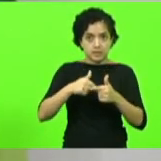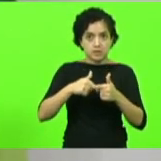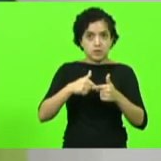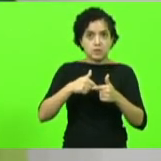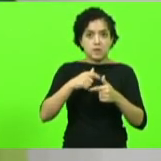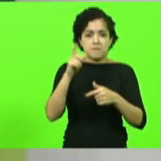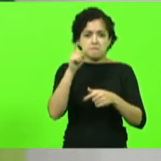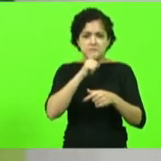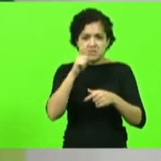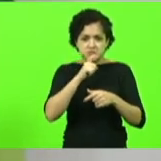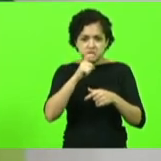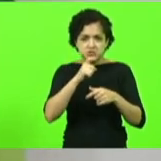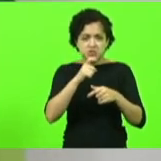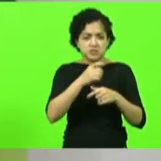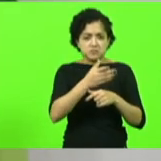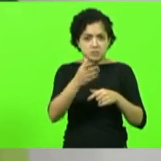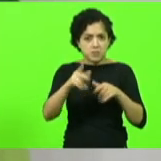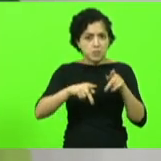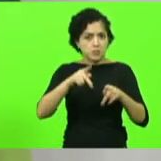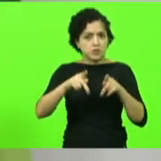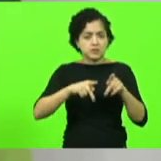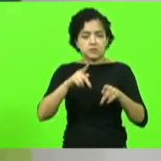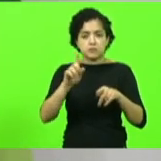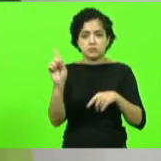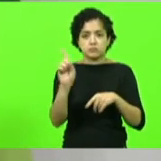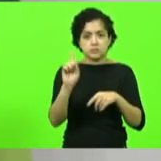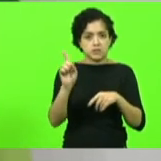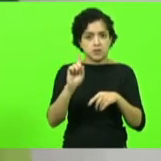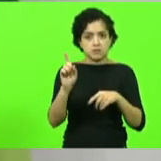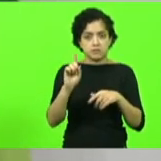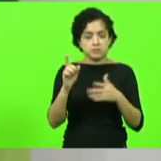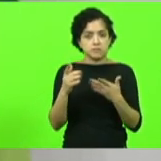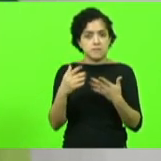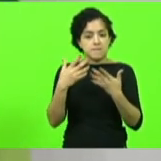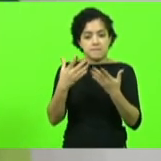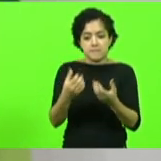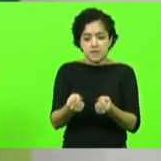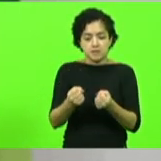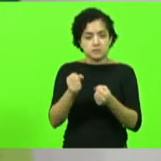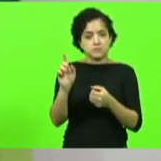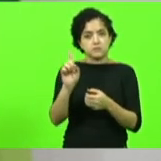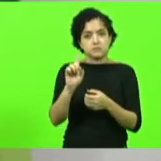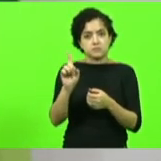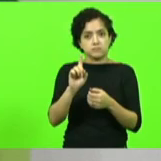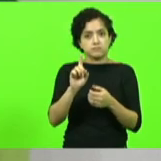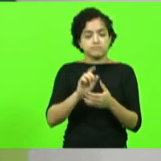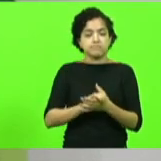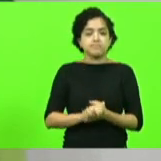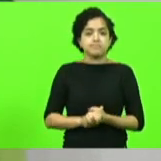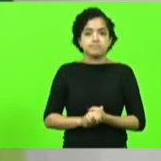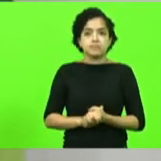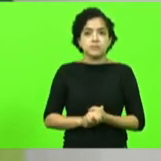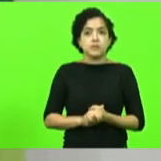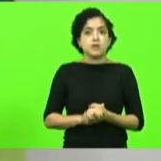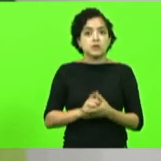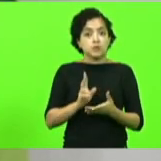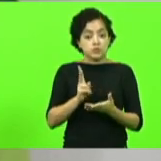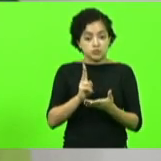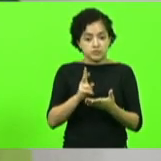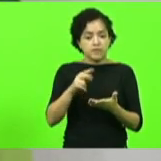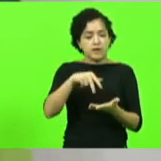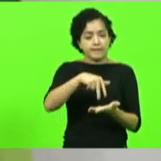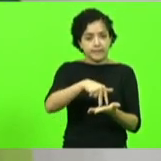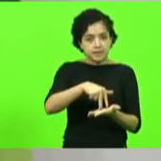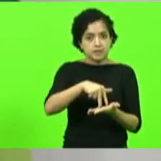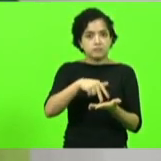para os catarinenses ninguém vai enganar os catarinenses ninguém enquanto eu tiver esse microfone aqui